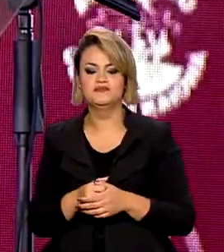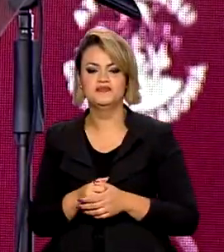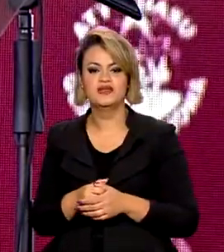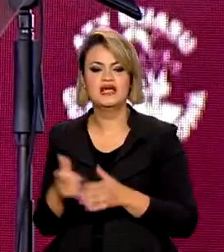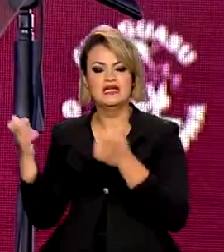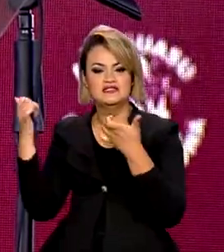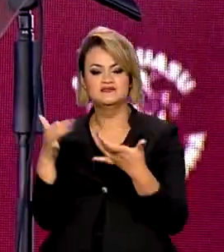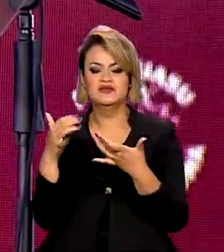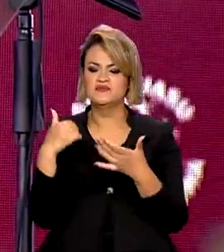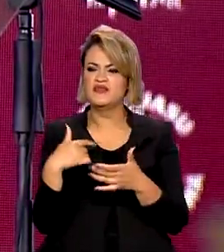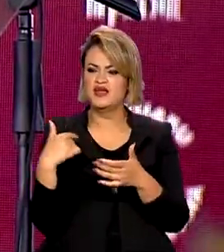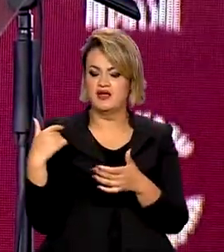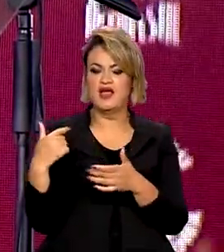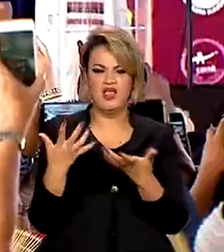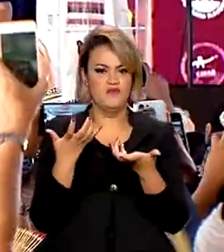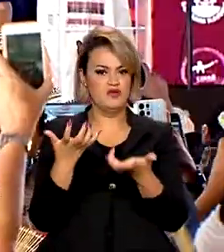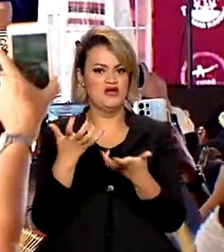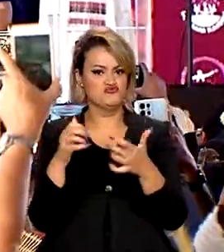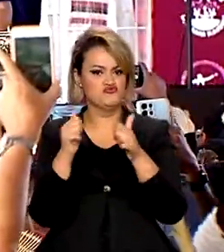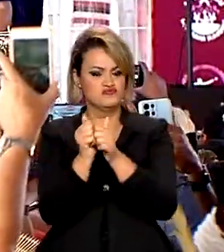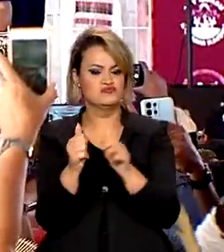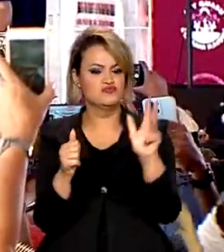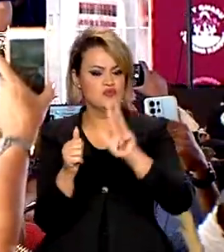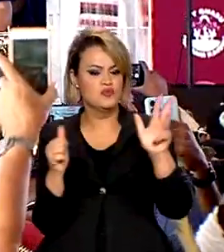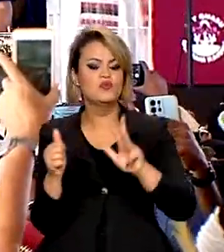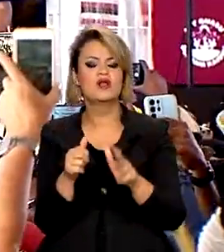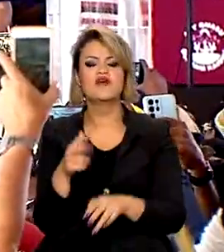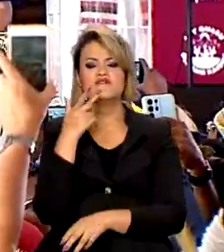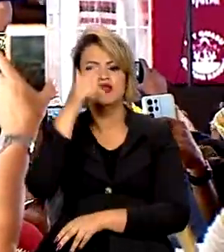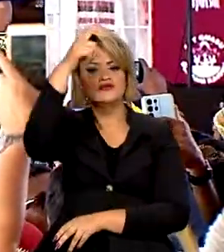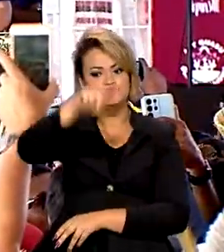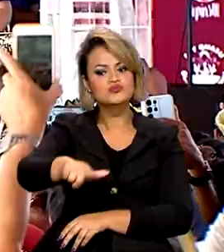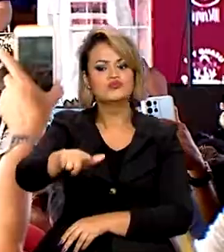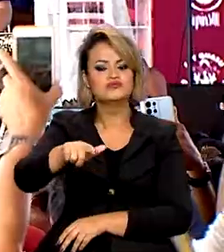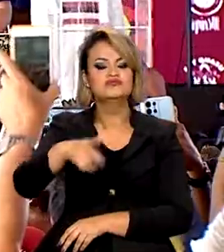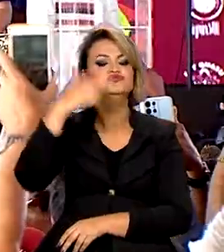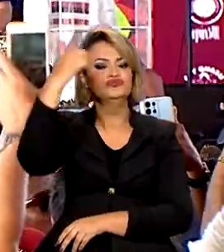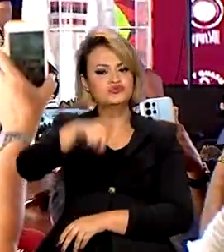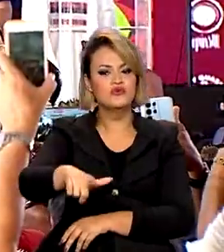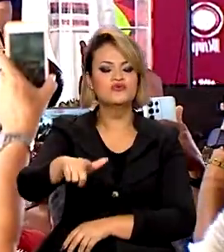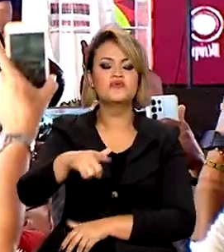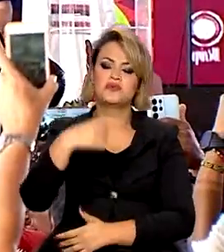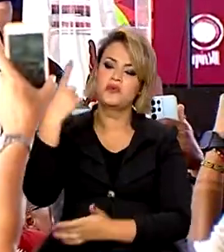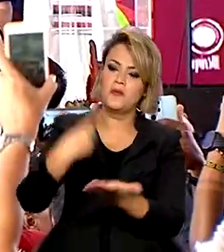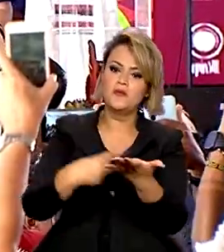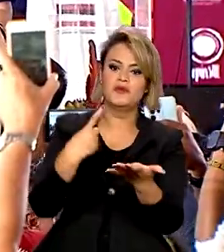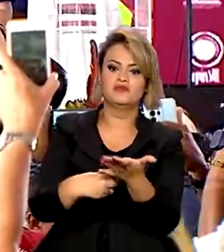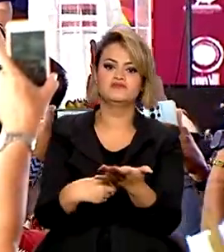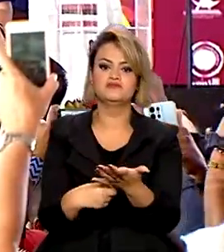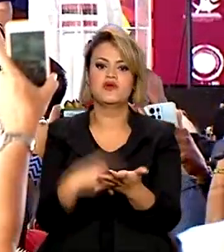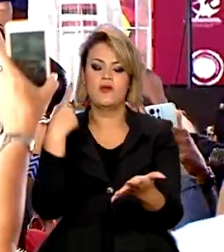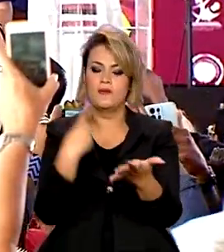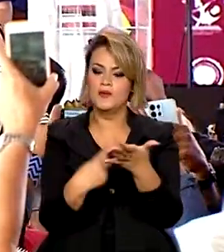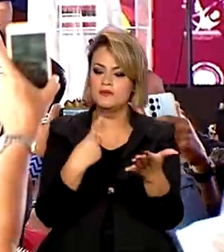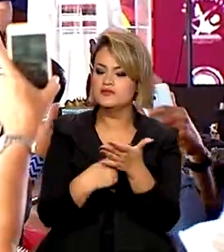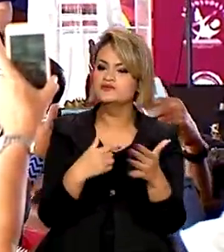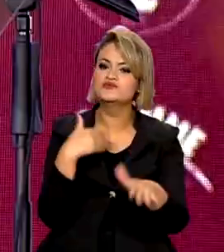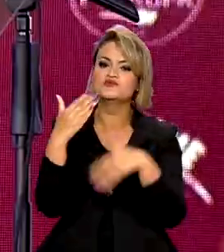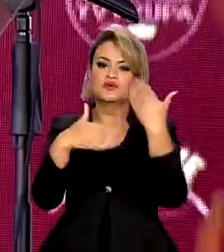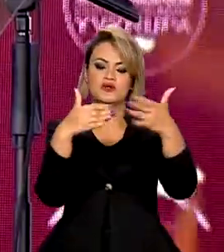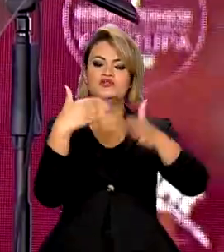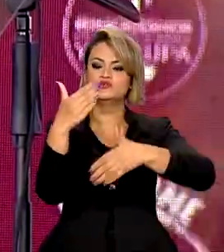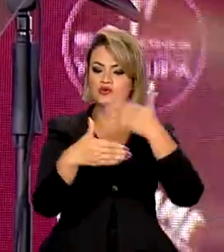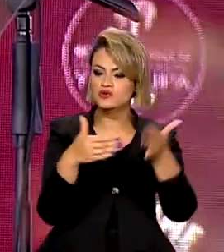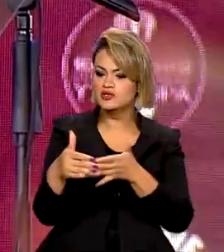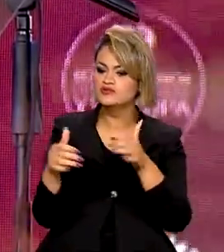junto com o presidente Lula, reassumir e reafirmar o compromisso de avançarmos